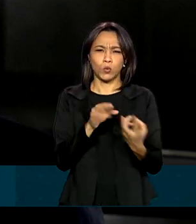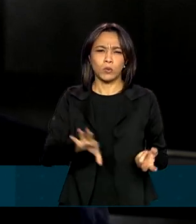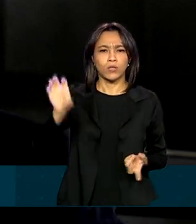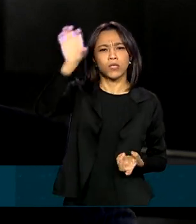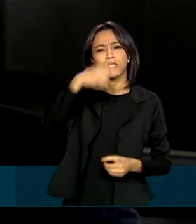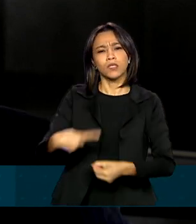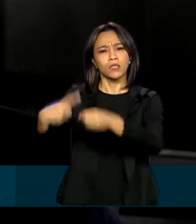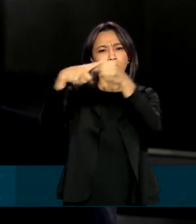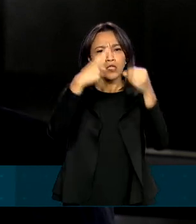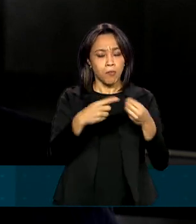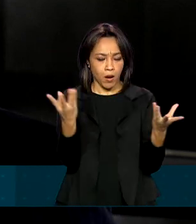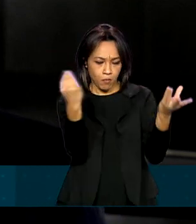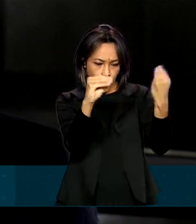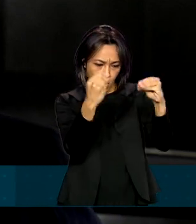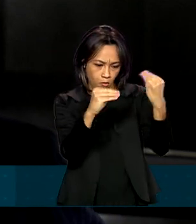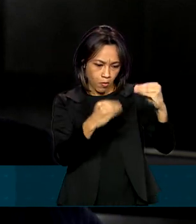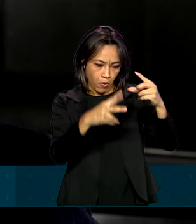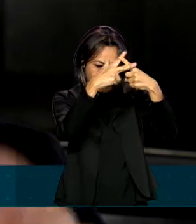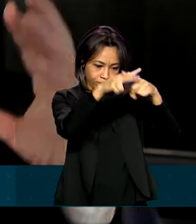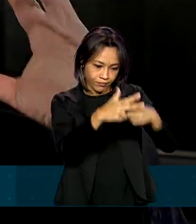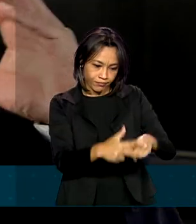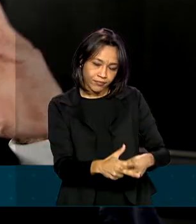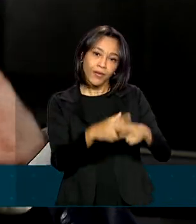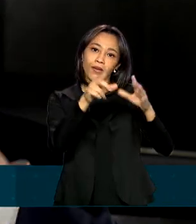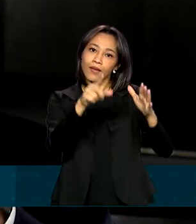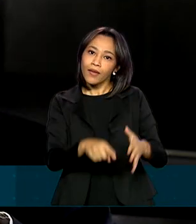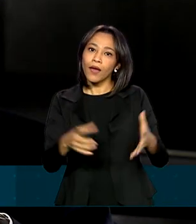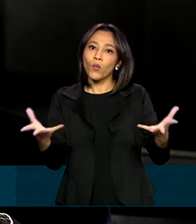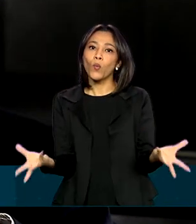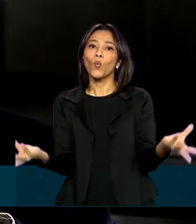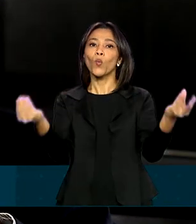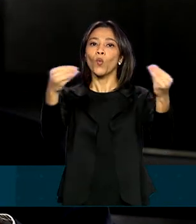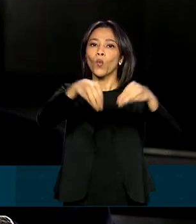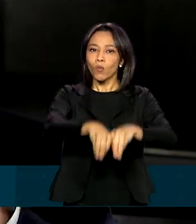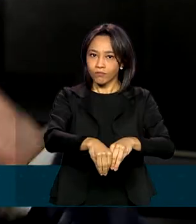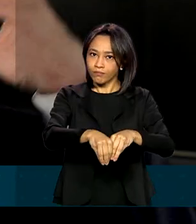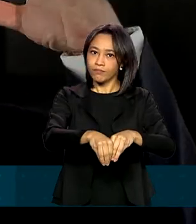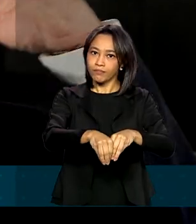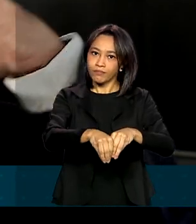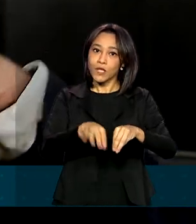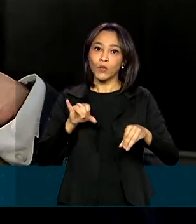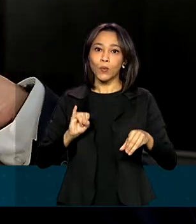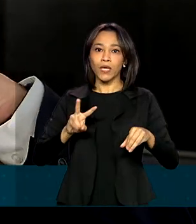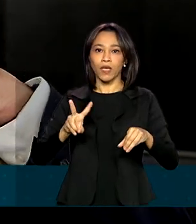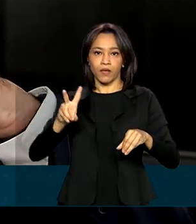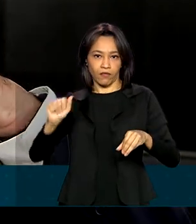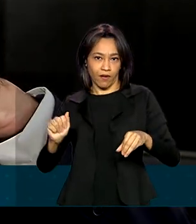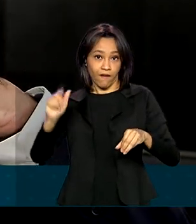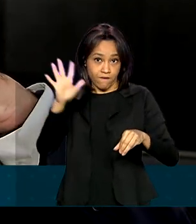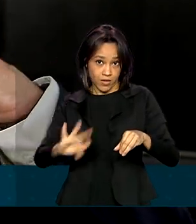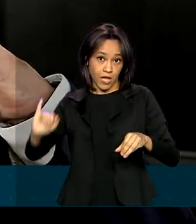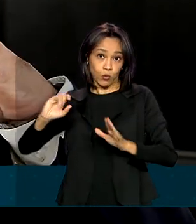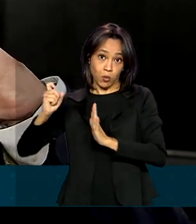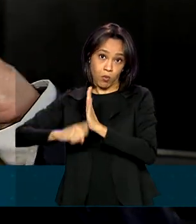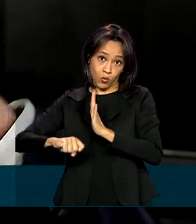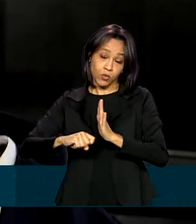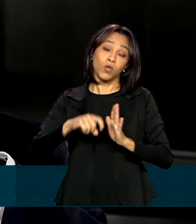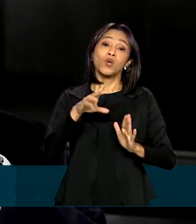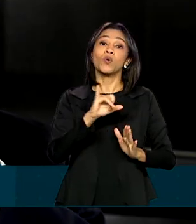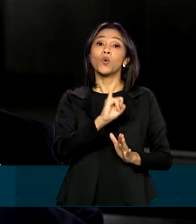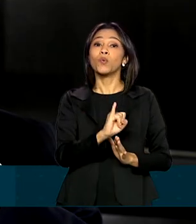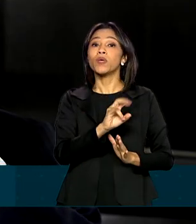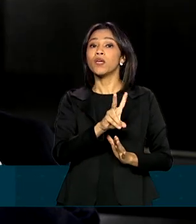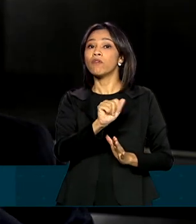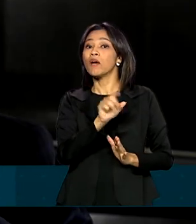esse alinhamento e o que a gente chama de um acoplamento. Do IVA Federal, que é o nosso, com os IVAs